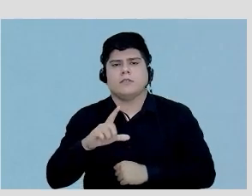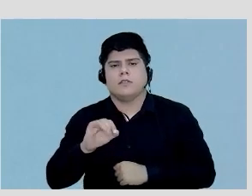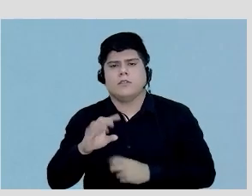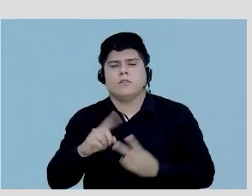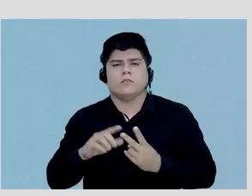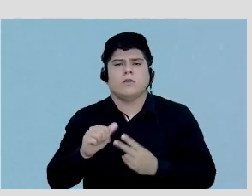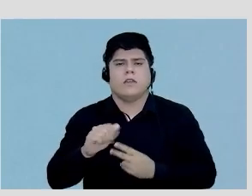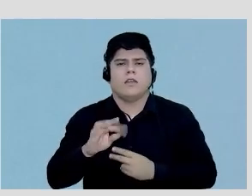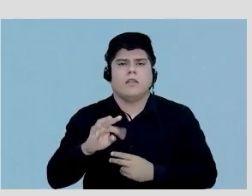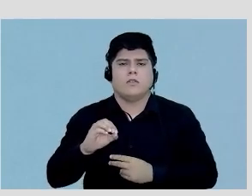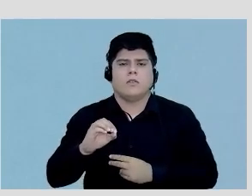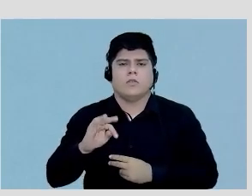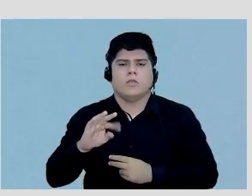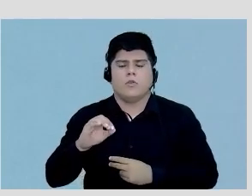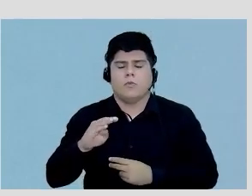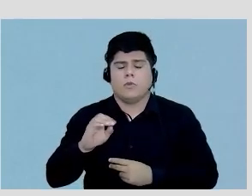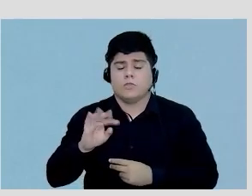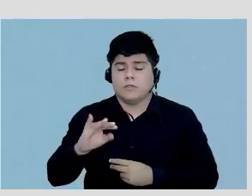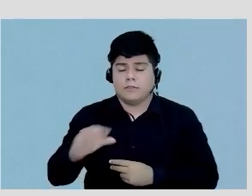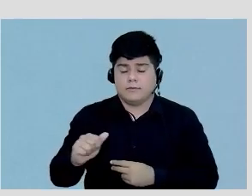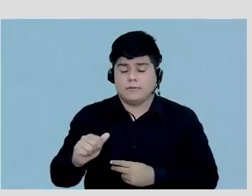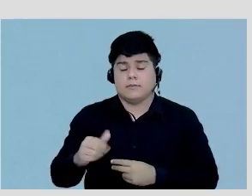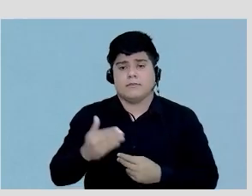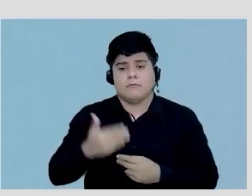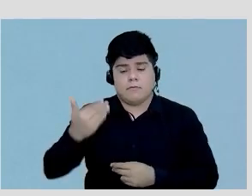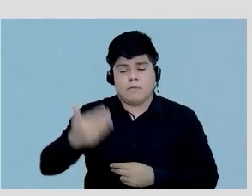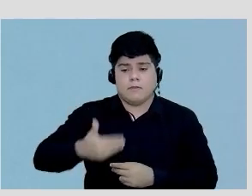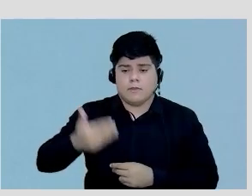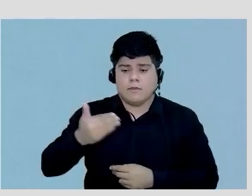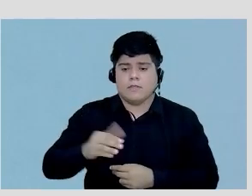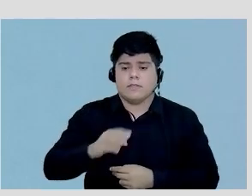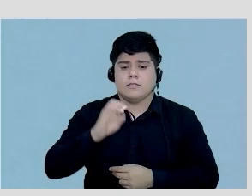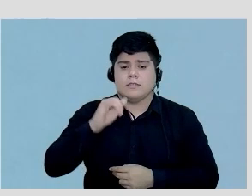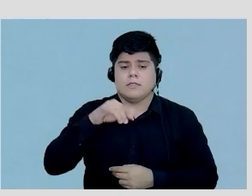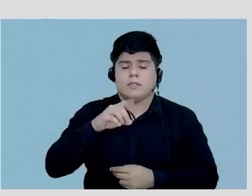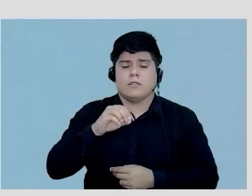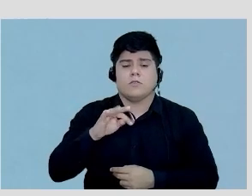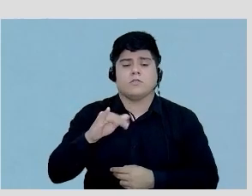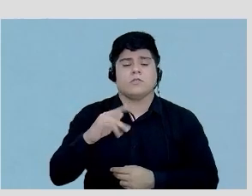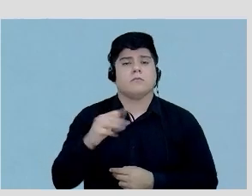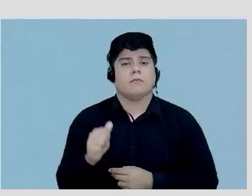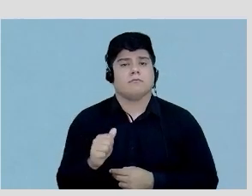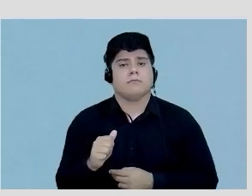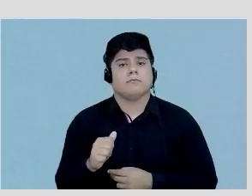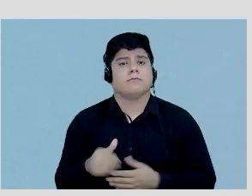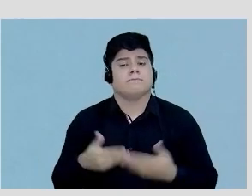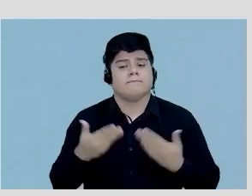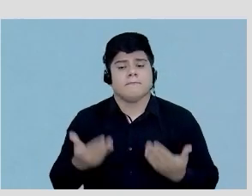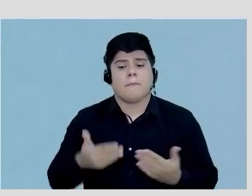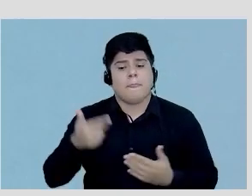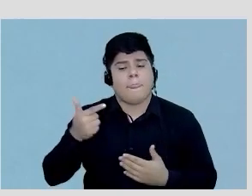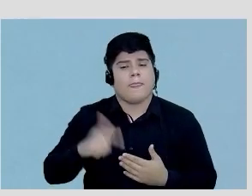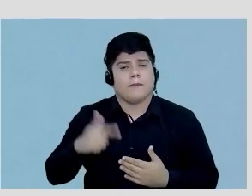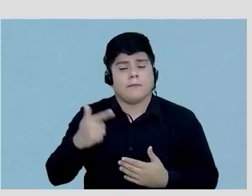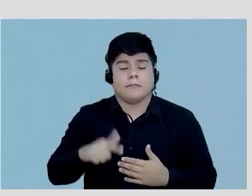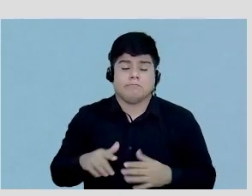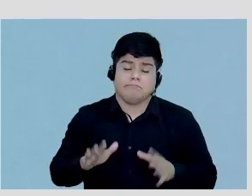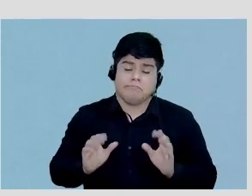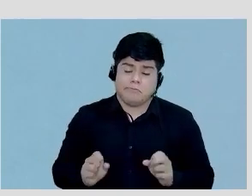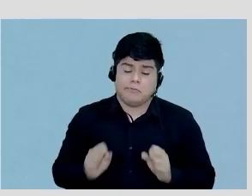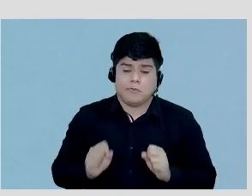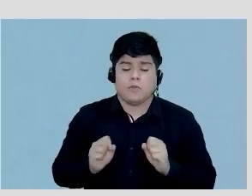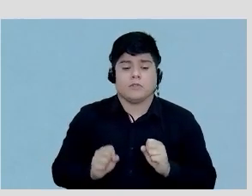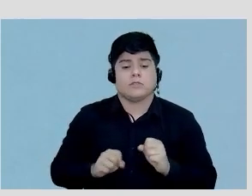então cada vez mais a gente vai endotipar e a gente vai ficar mais provavelmente